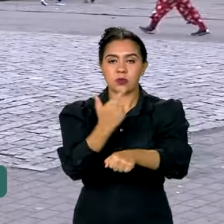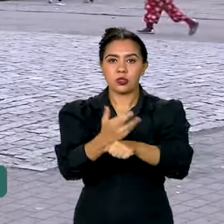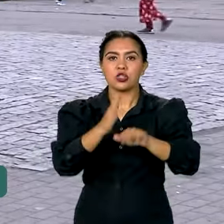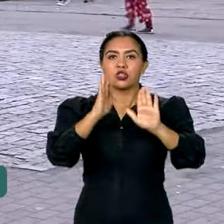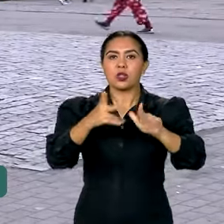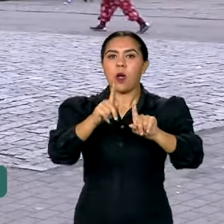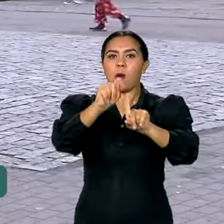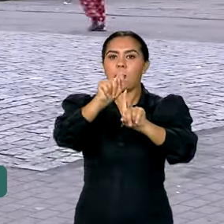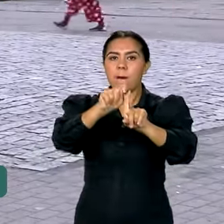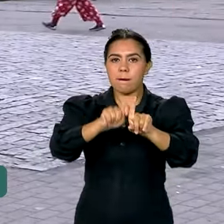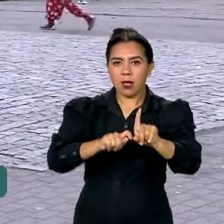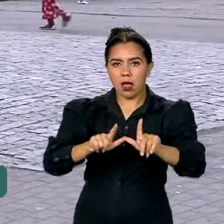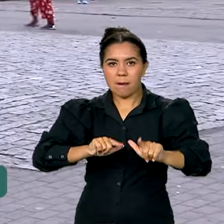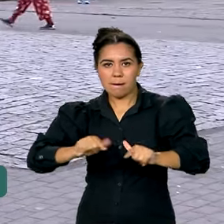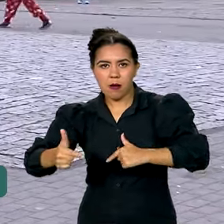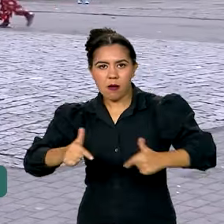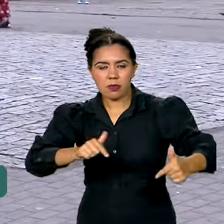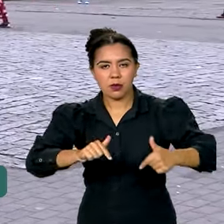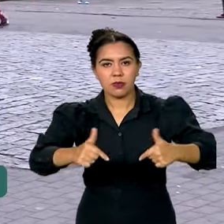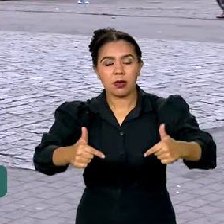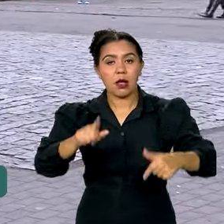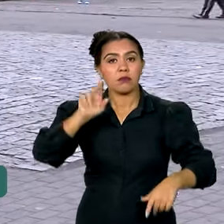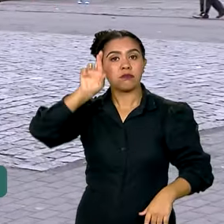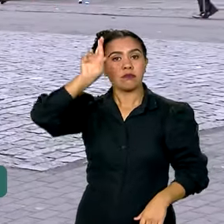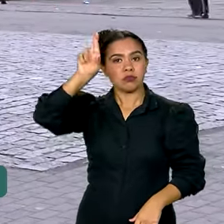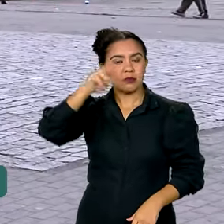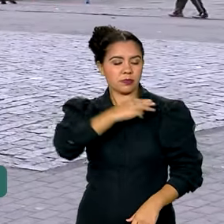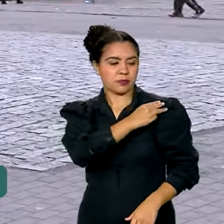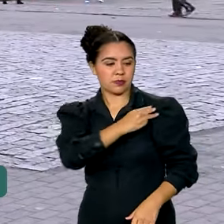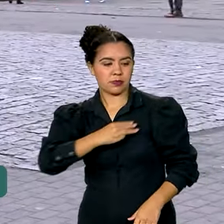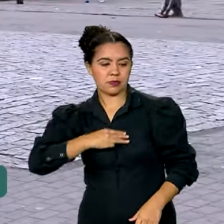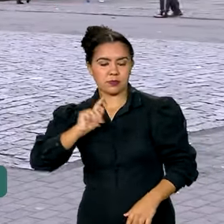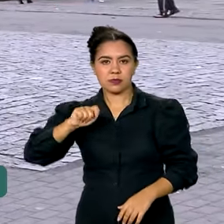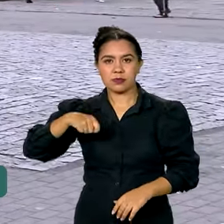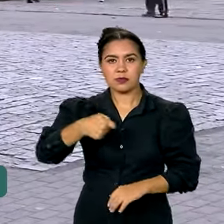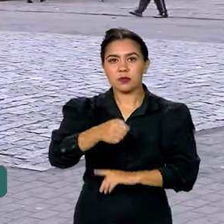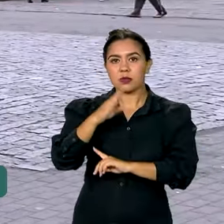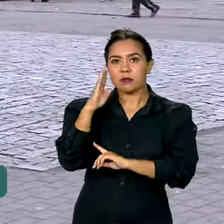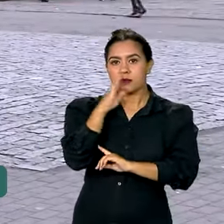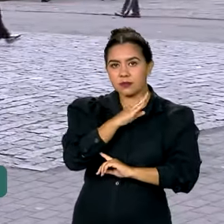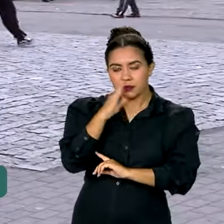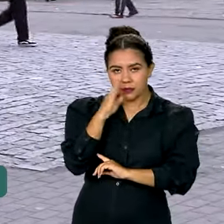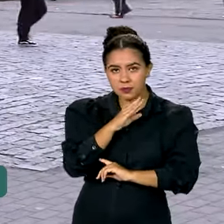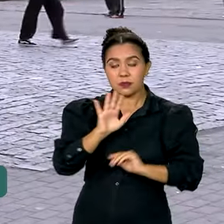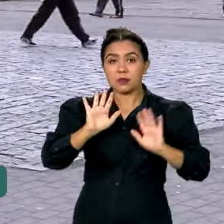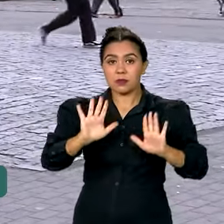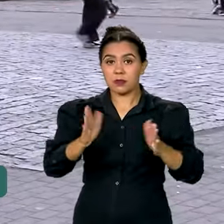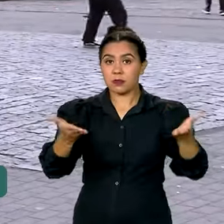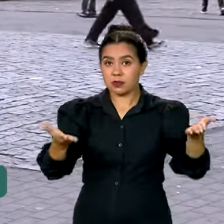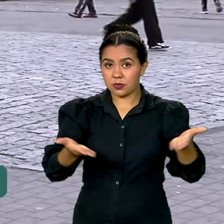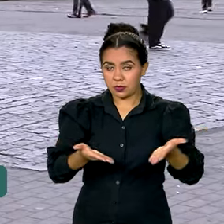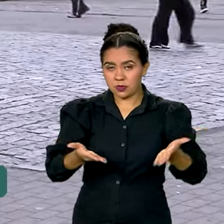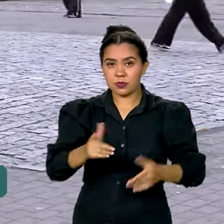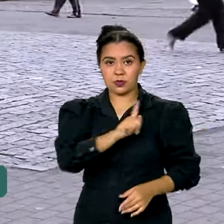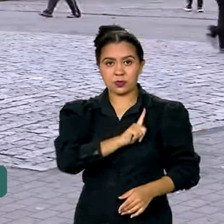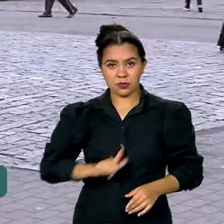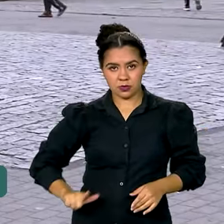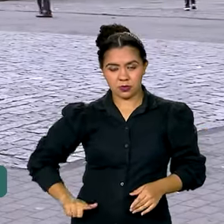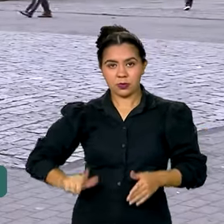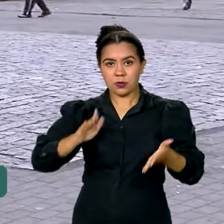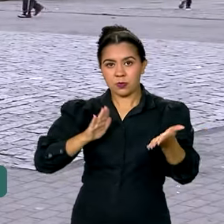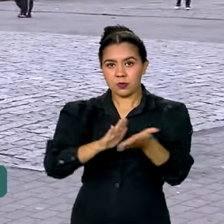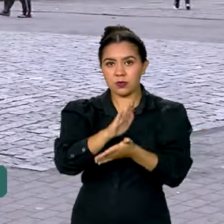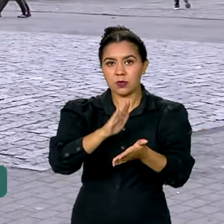mês de atuação e está sob a gestão do ministro Paulo Pimenta. Hoje o governo publicou uma nova medida